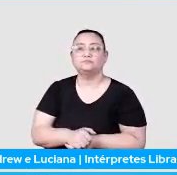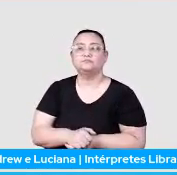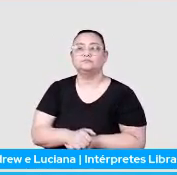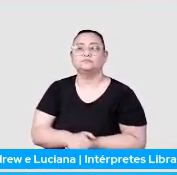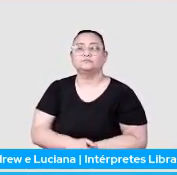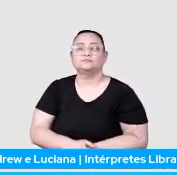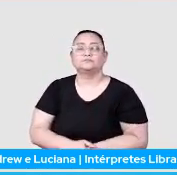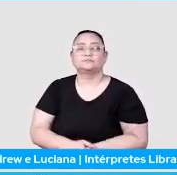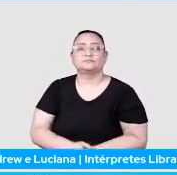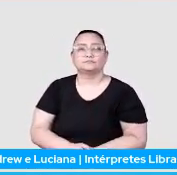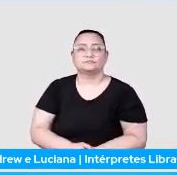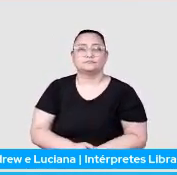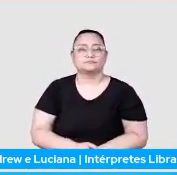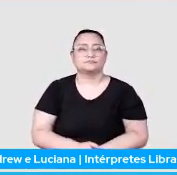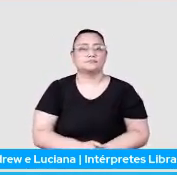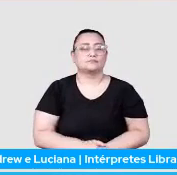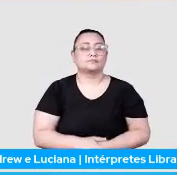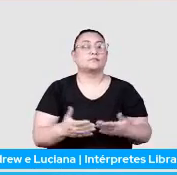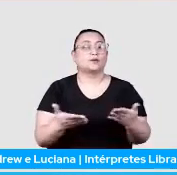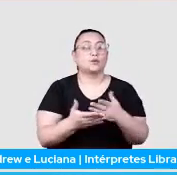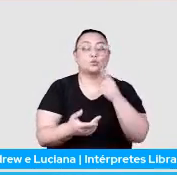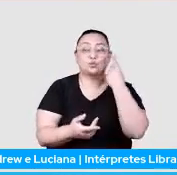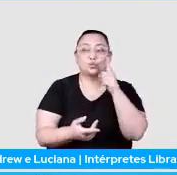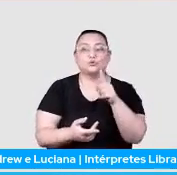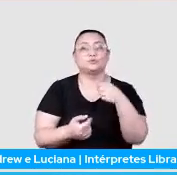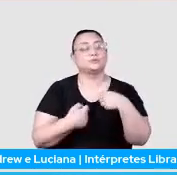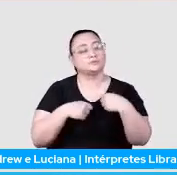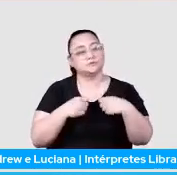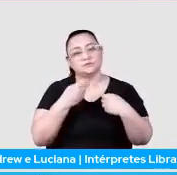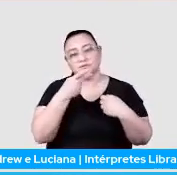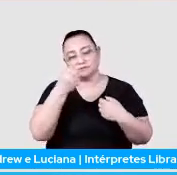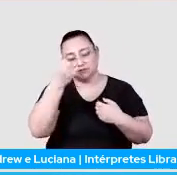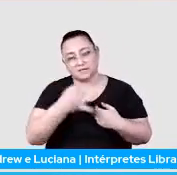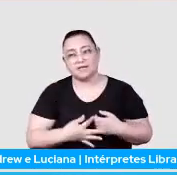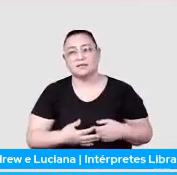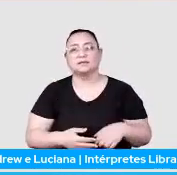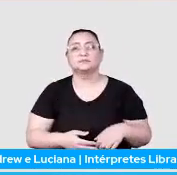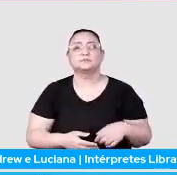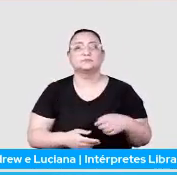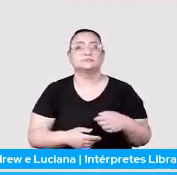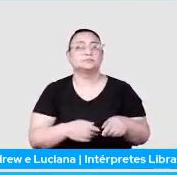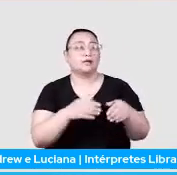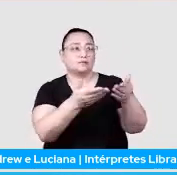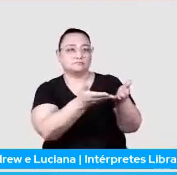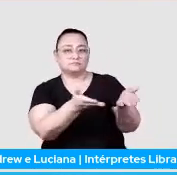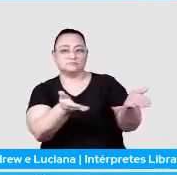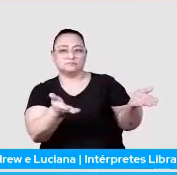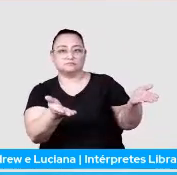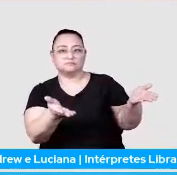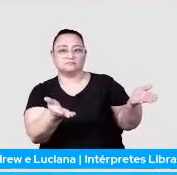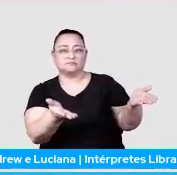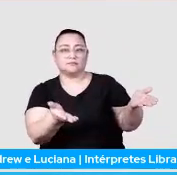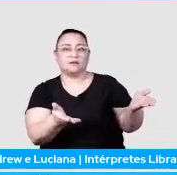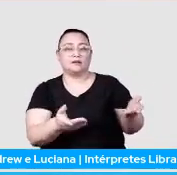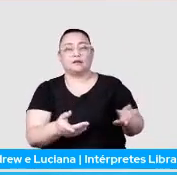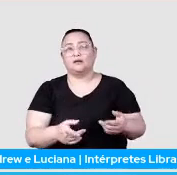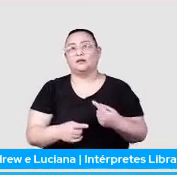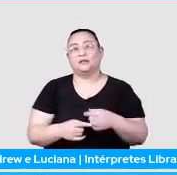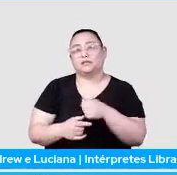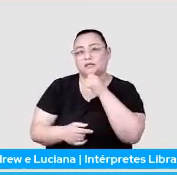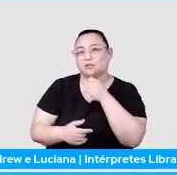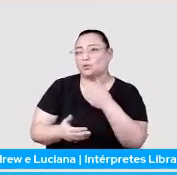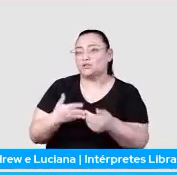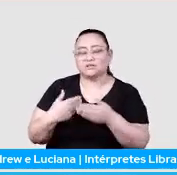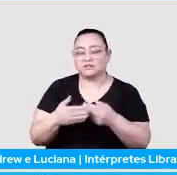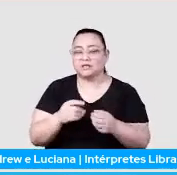Beleza. Agora, tem um último ponto que eu preciso falar que é o Scrapy Actions. Não adianta nada eu criar eu criar Spider Moon